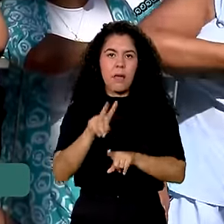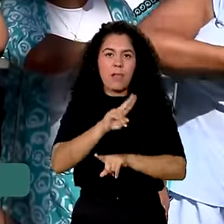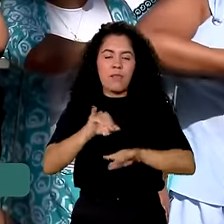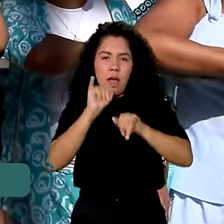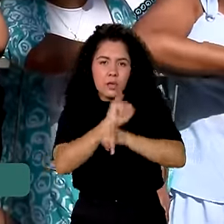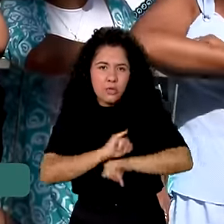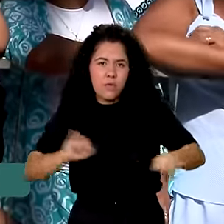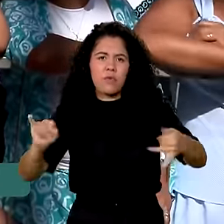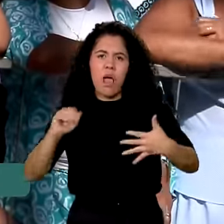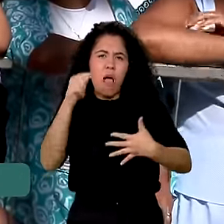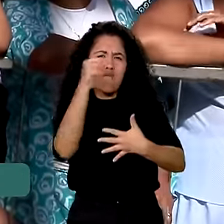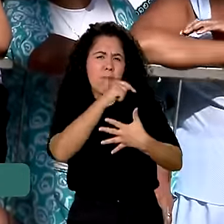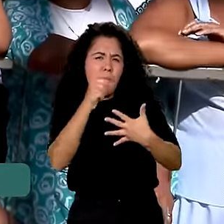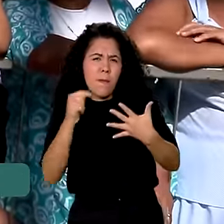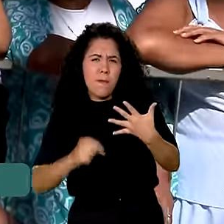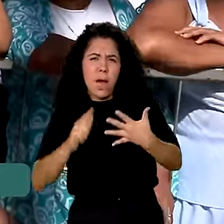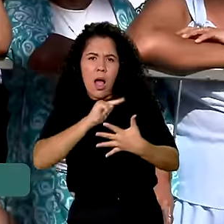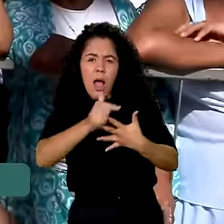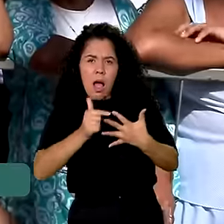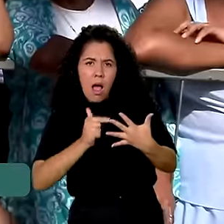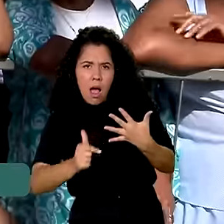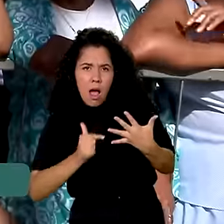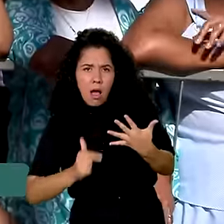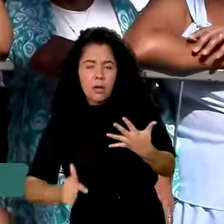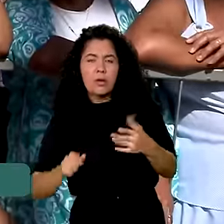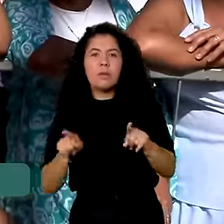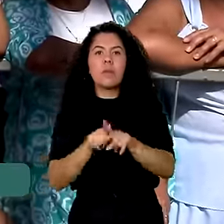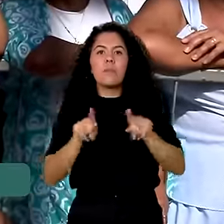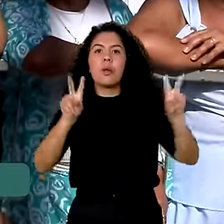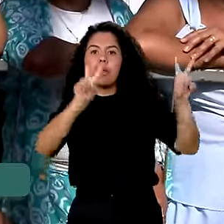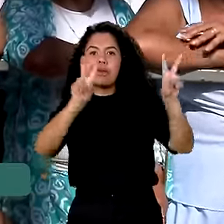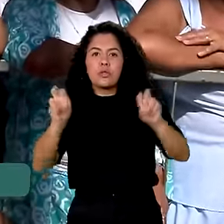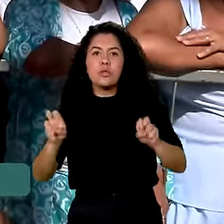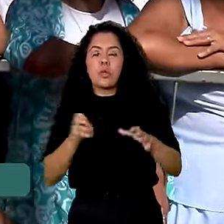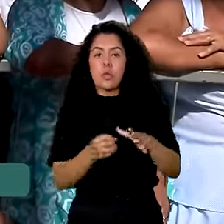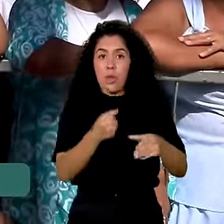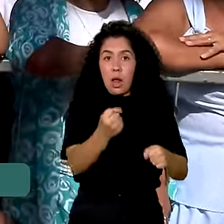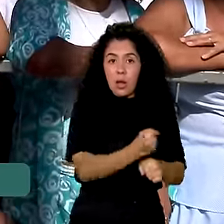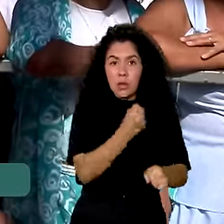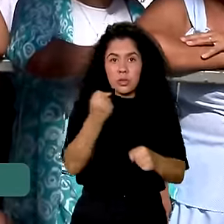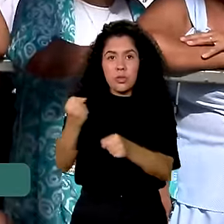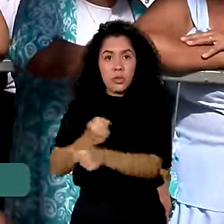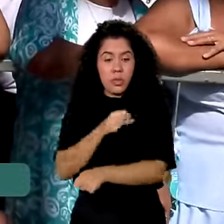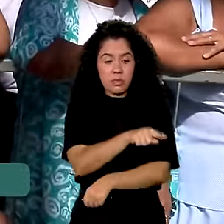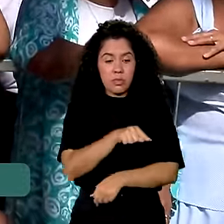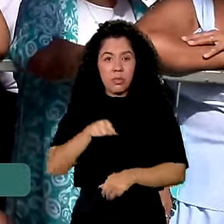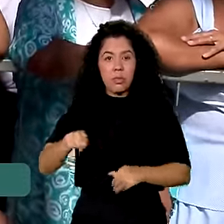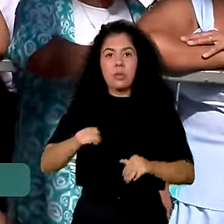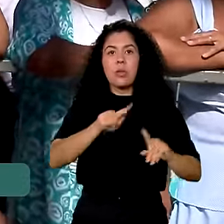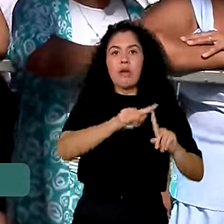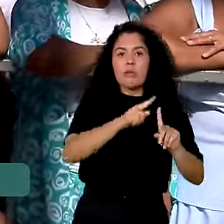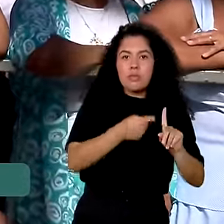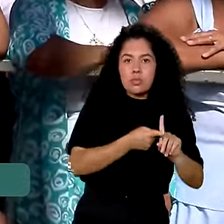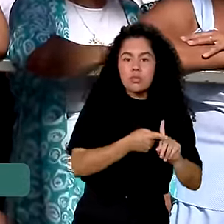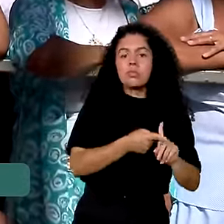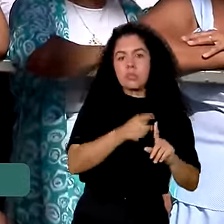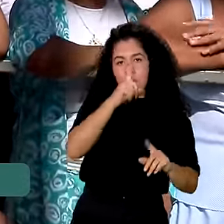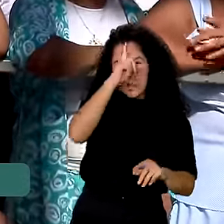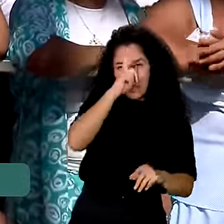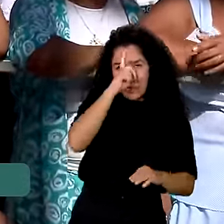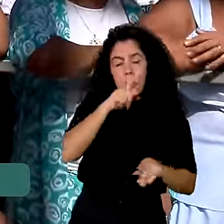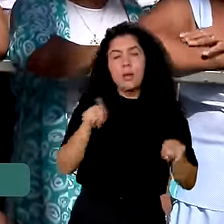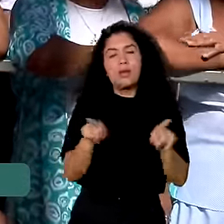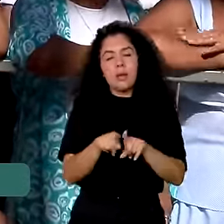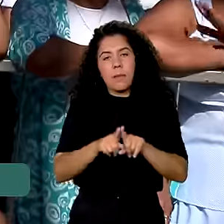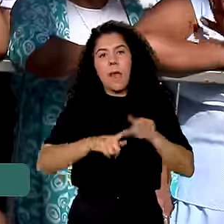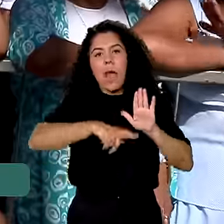outros anúncios, inclusive o da inclusão de duas maternidades no novo PAC e o presidente Lula também participa da